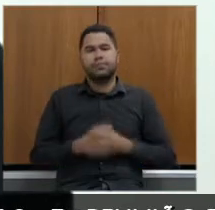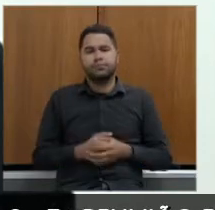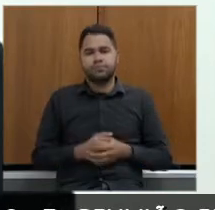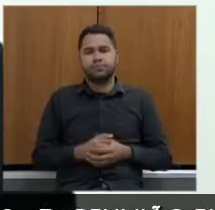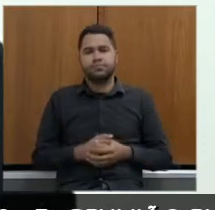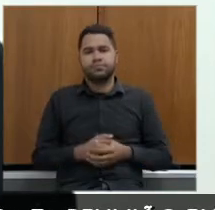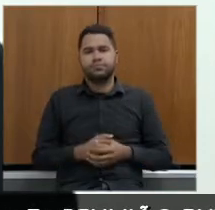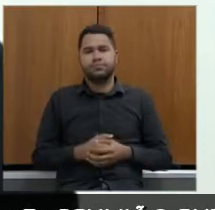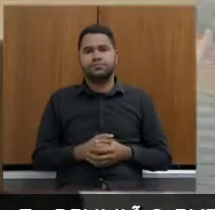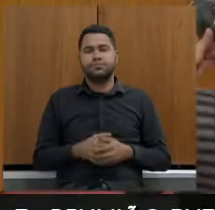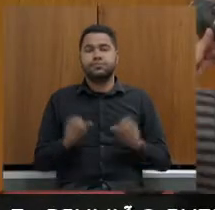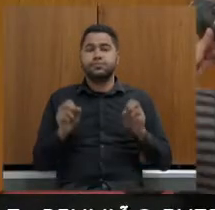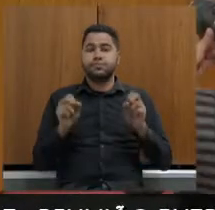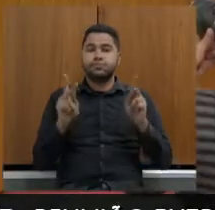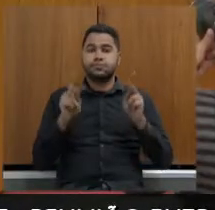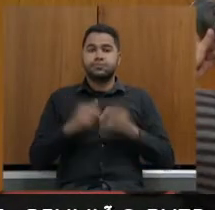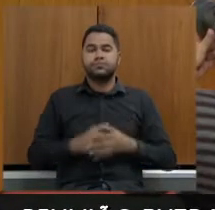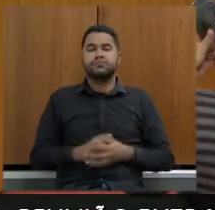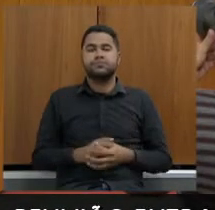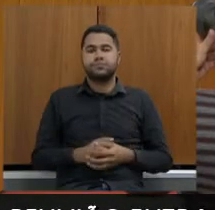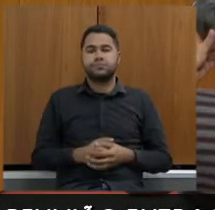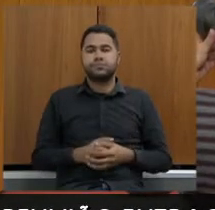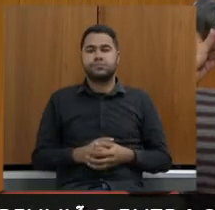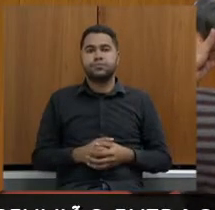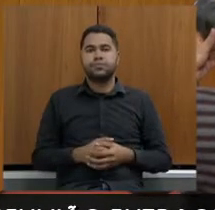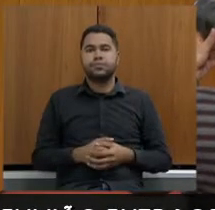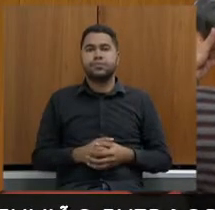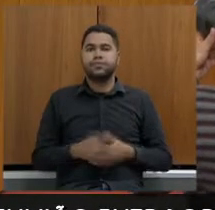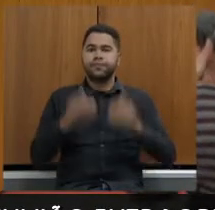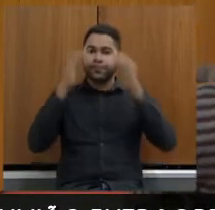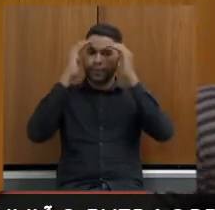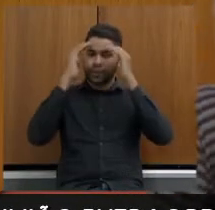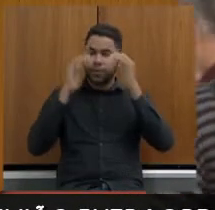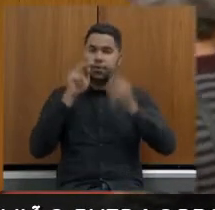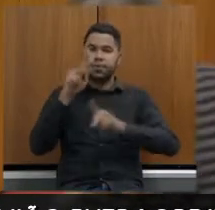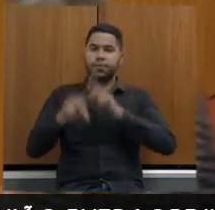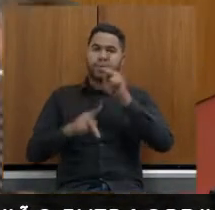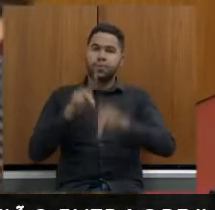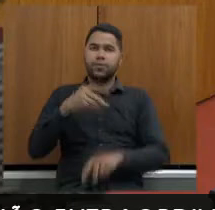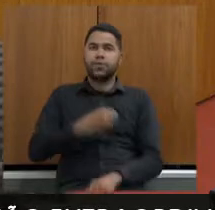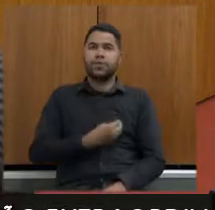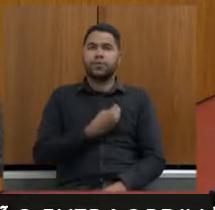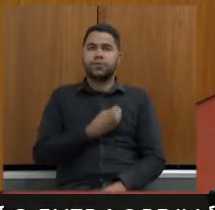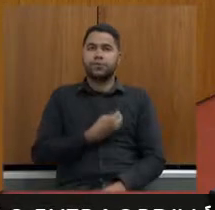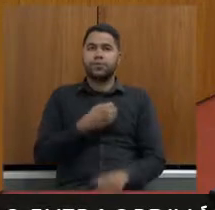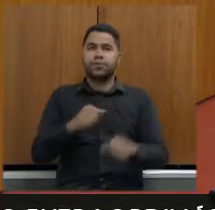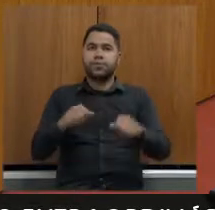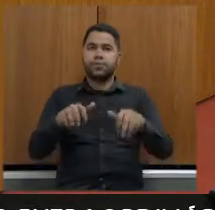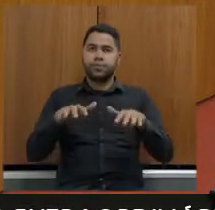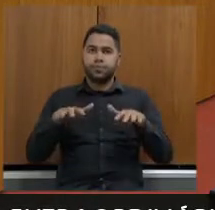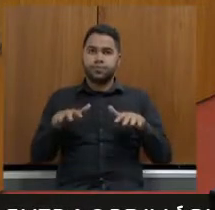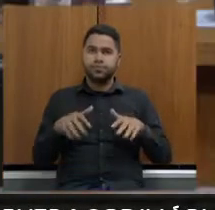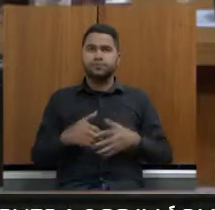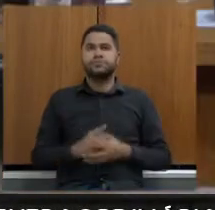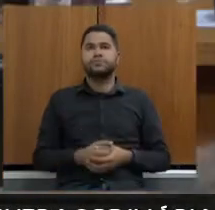comigo ok até em respeito à população que está presente as presenças